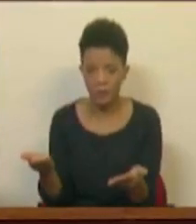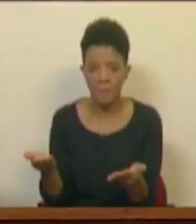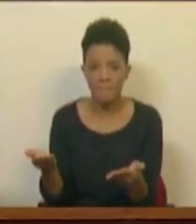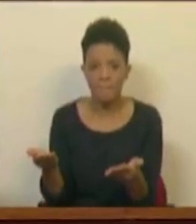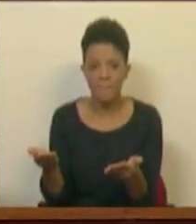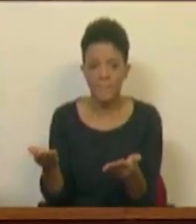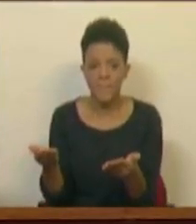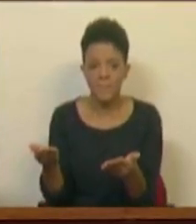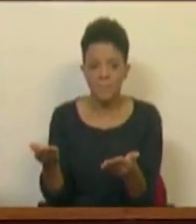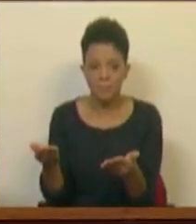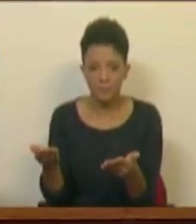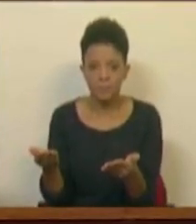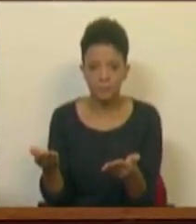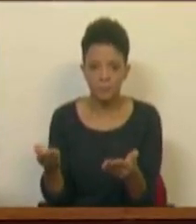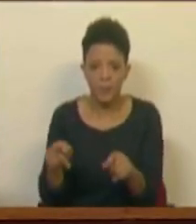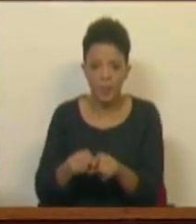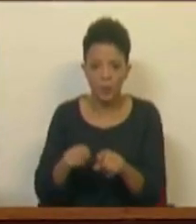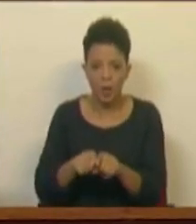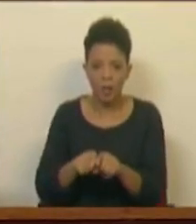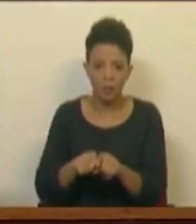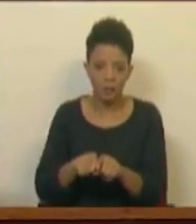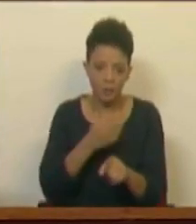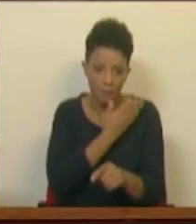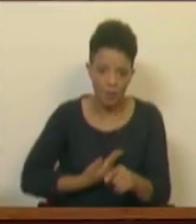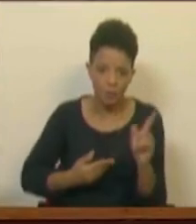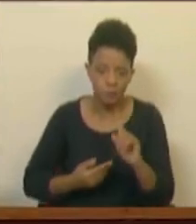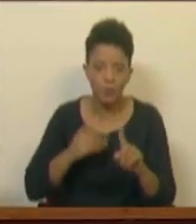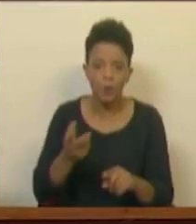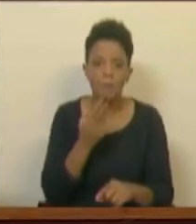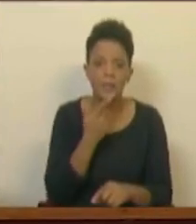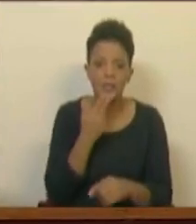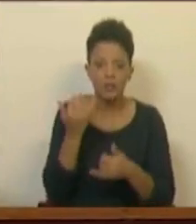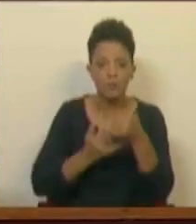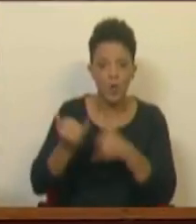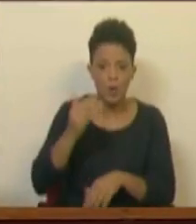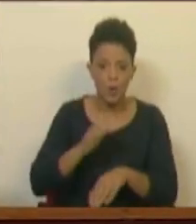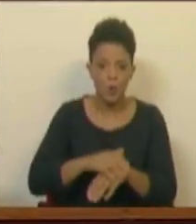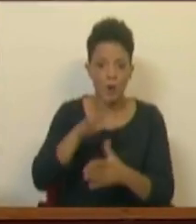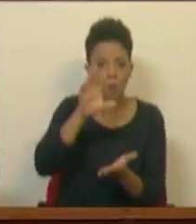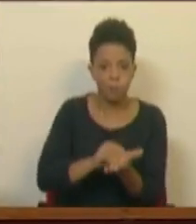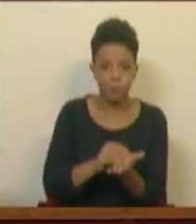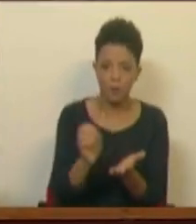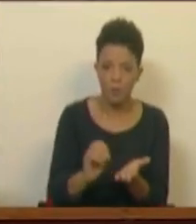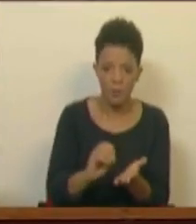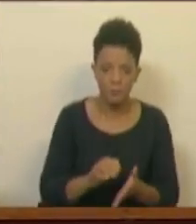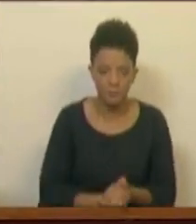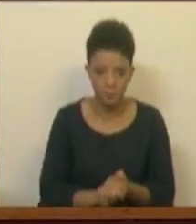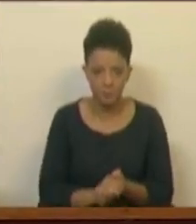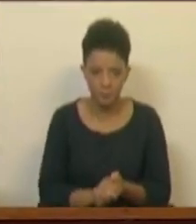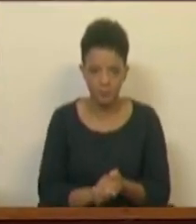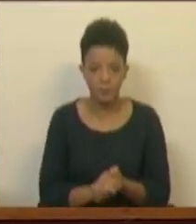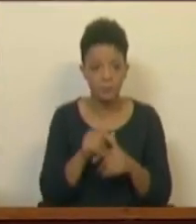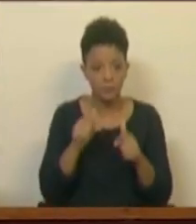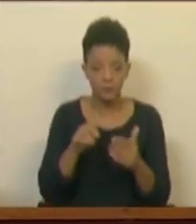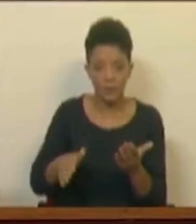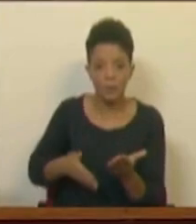no fim da sua vida útil, ou a substituir as baterias desses equipamentos que não estão esgotadas. Aqui